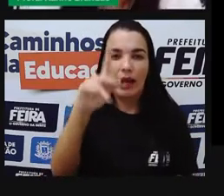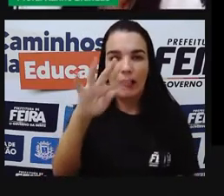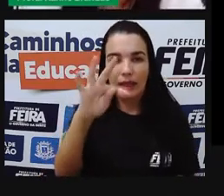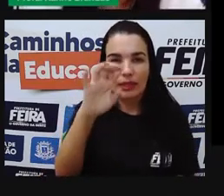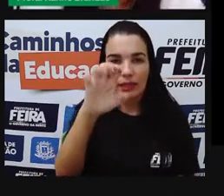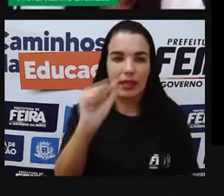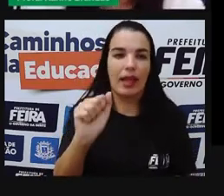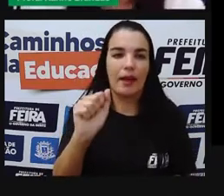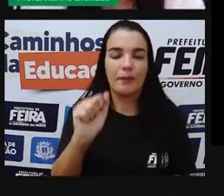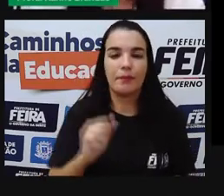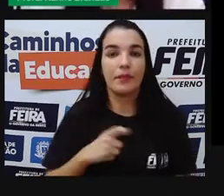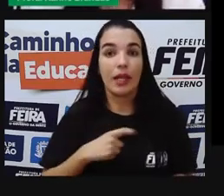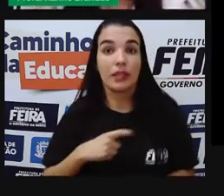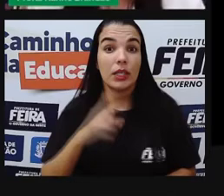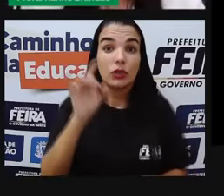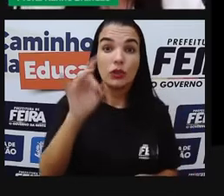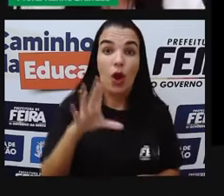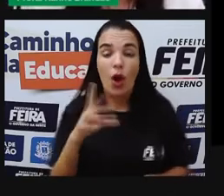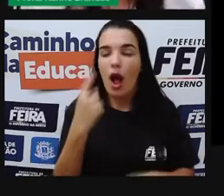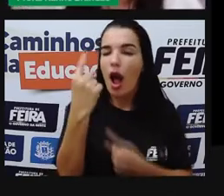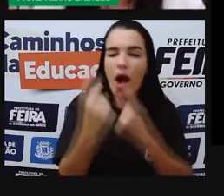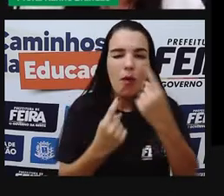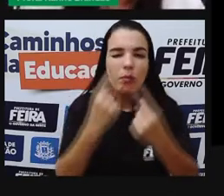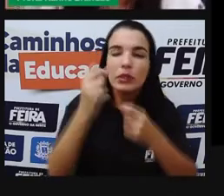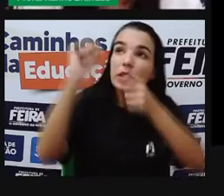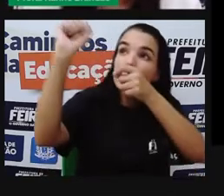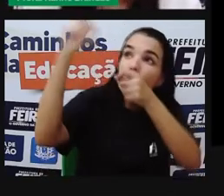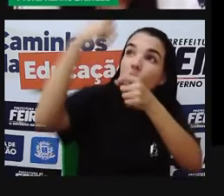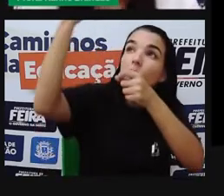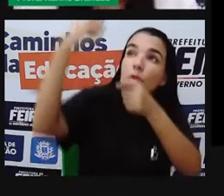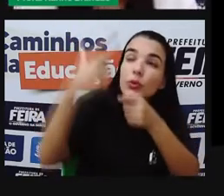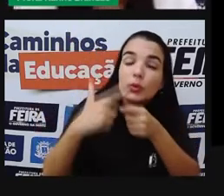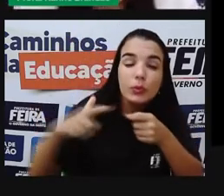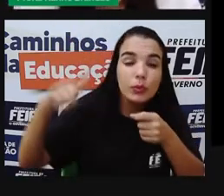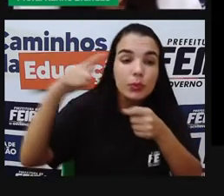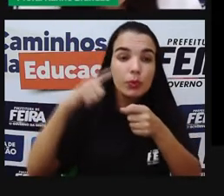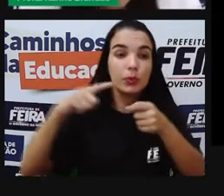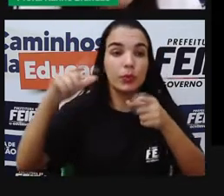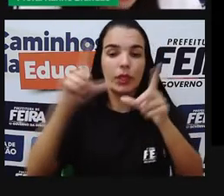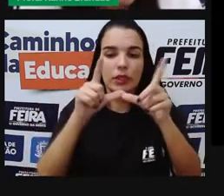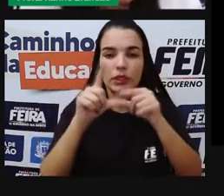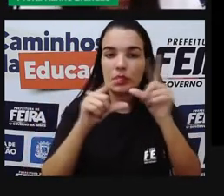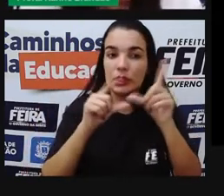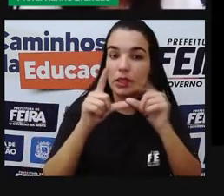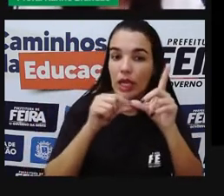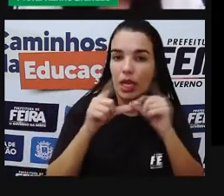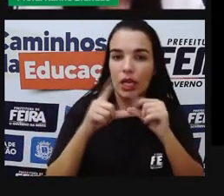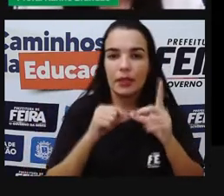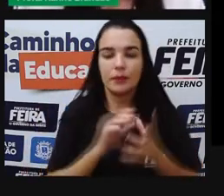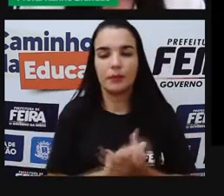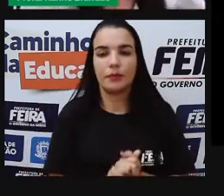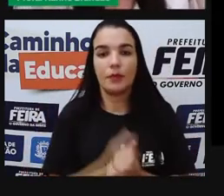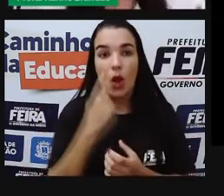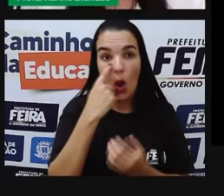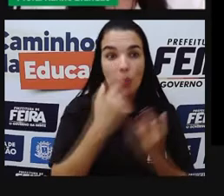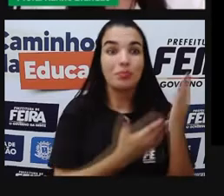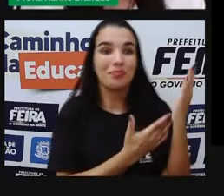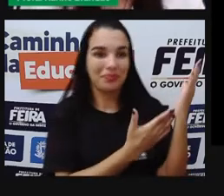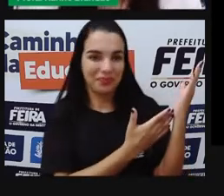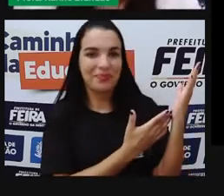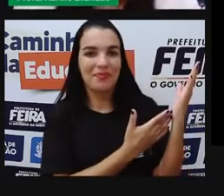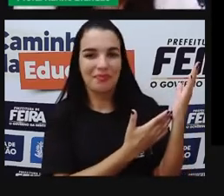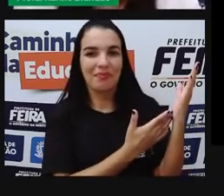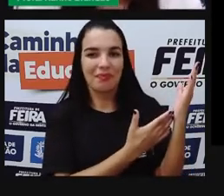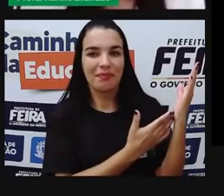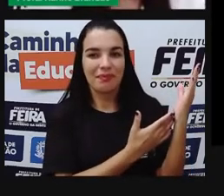de luz, né? De estrelas, de corpos celestes, que a gente consegue observar. Uma outra